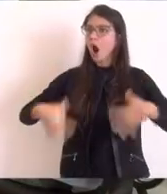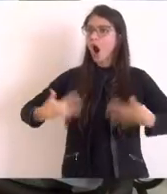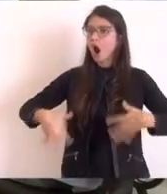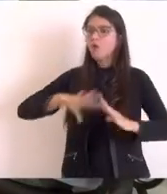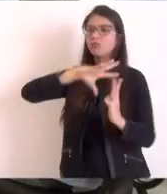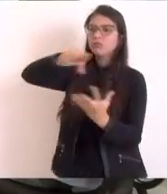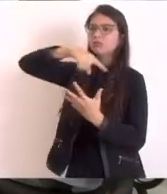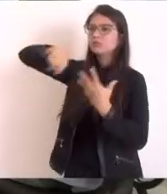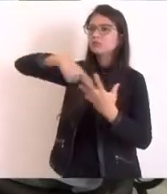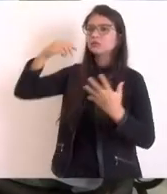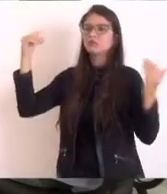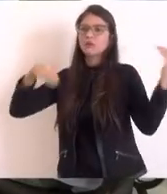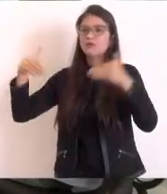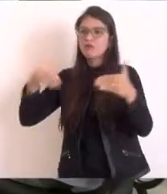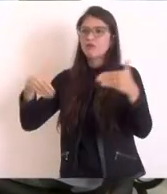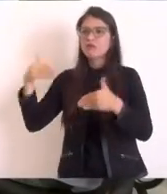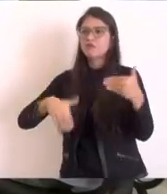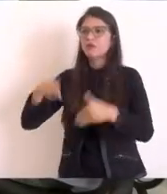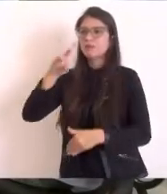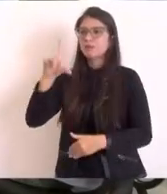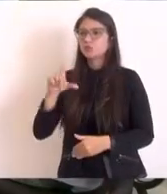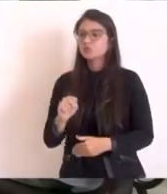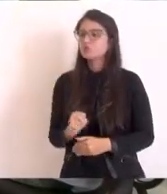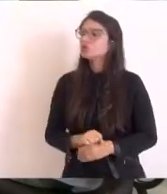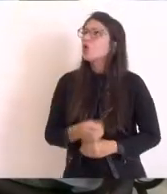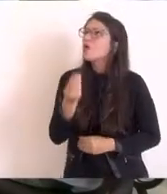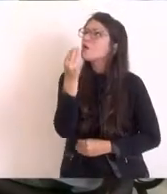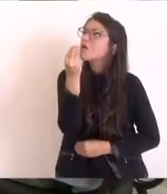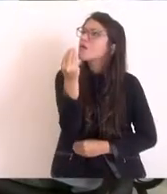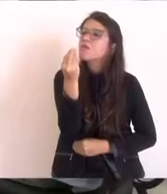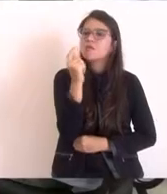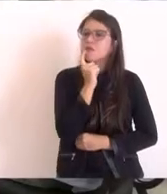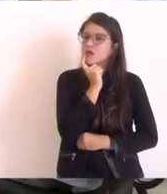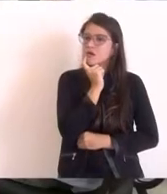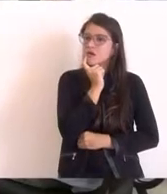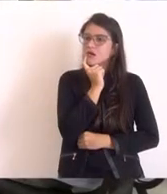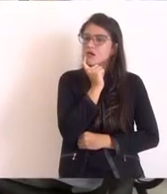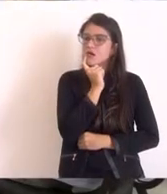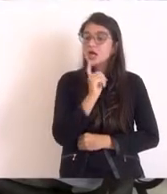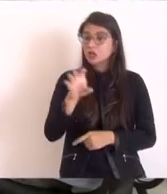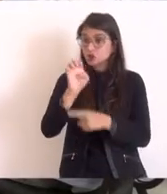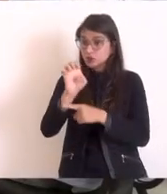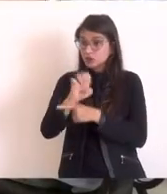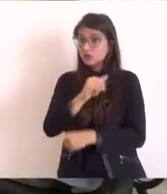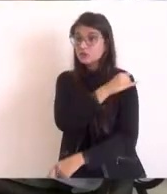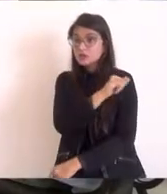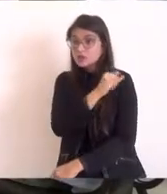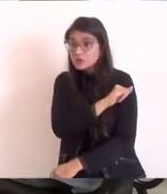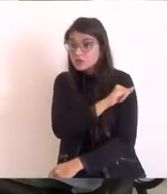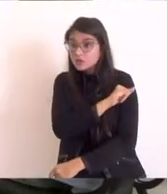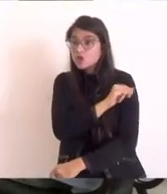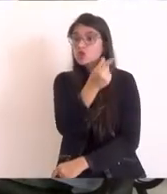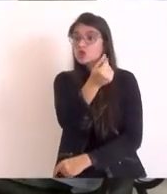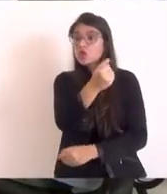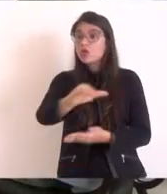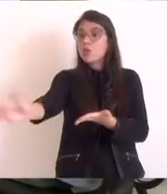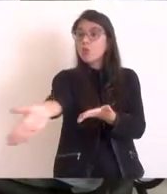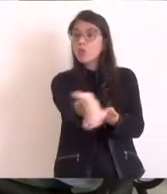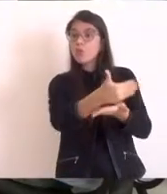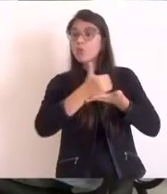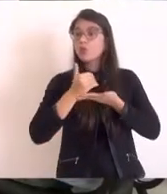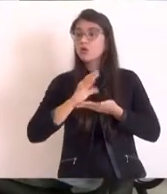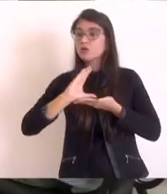Deputado, eu não sei se vocês têm noção da grandeza. O Estado do Rio recebeu 2 milhões e 300